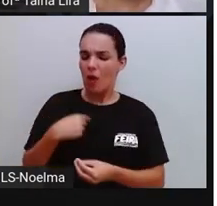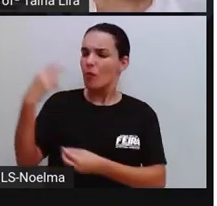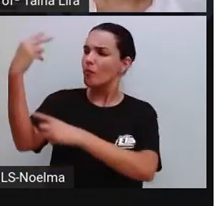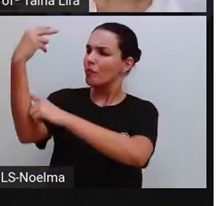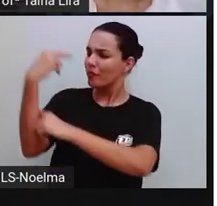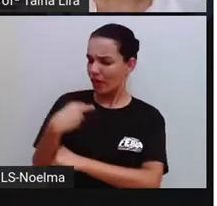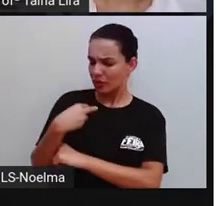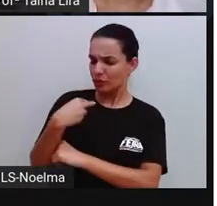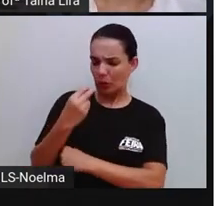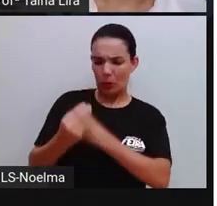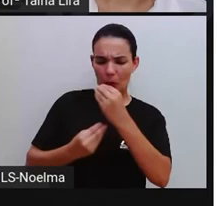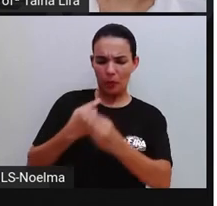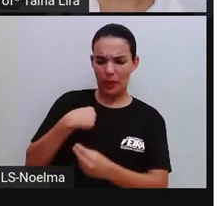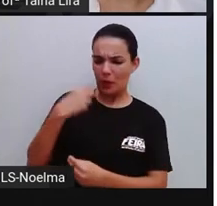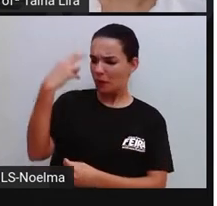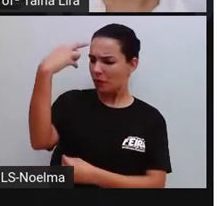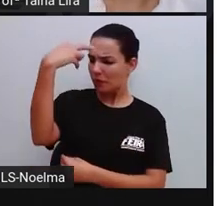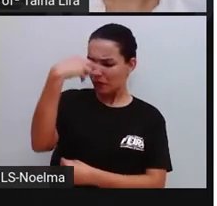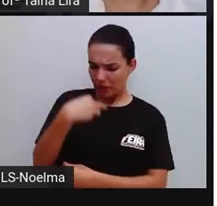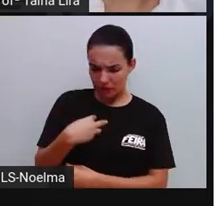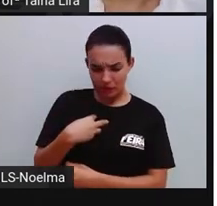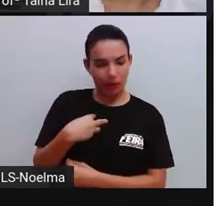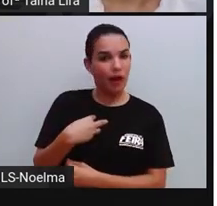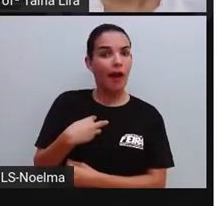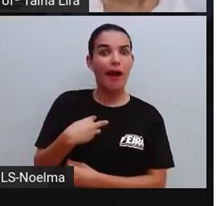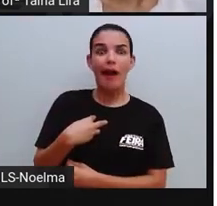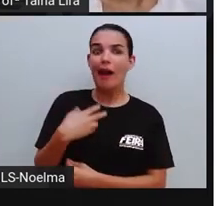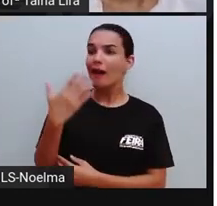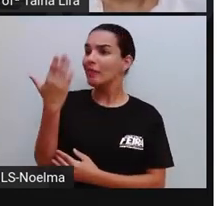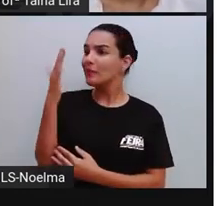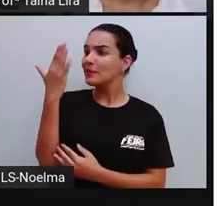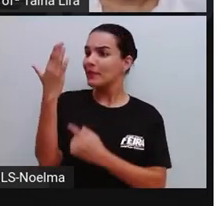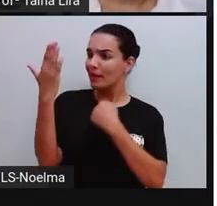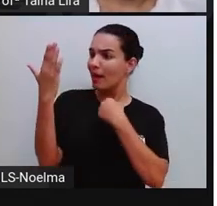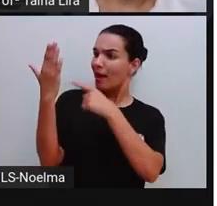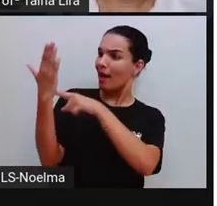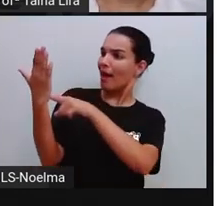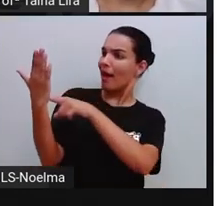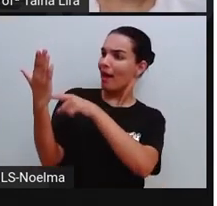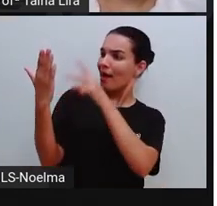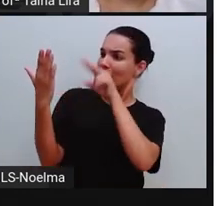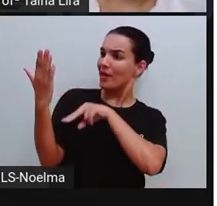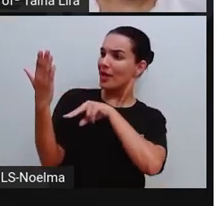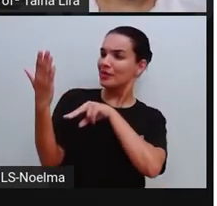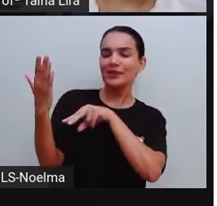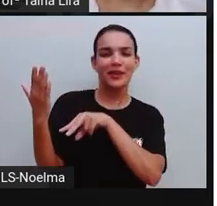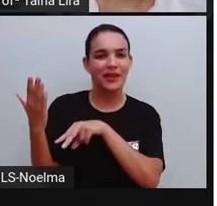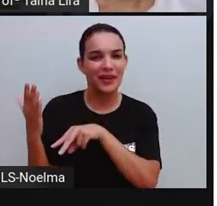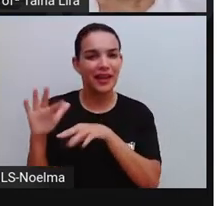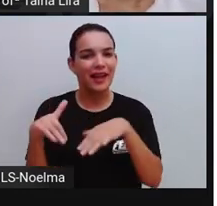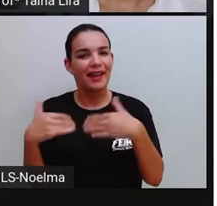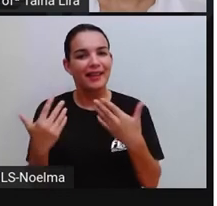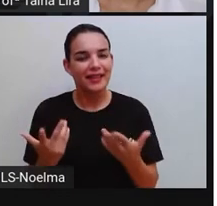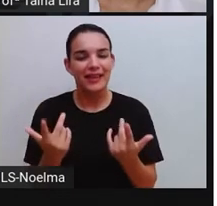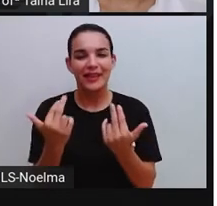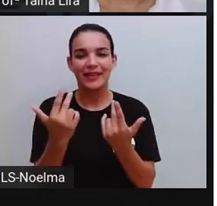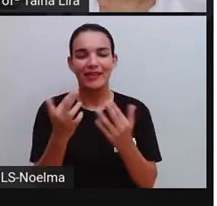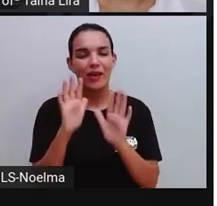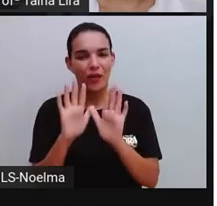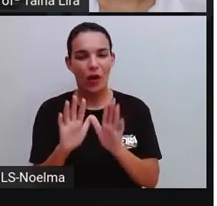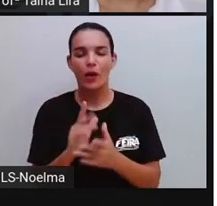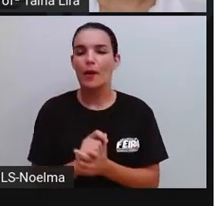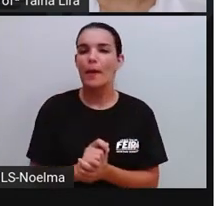é a forma como a pessoa se vê. Nem sempre o autorretrato, ele